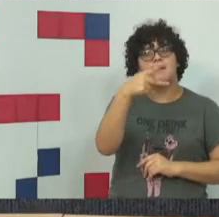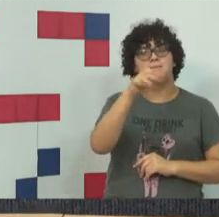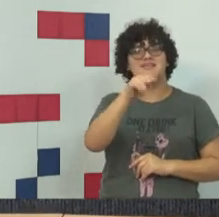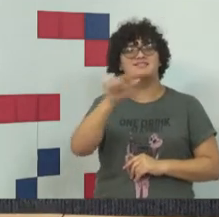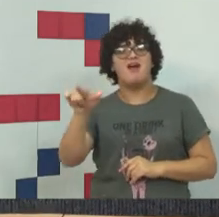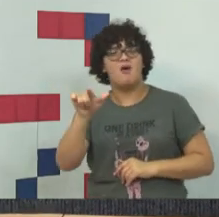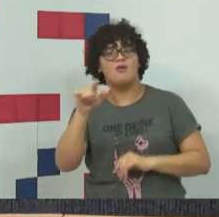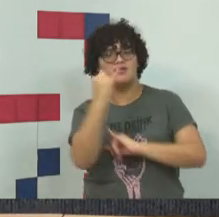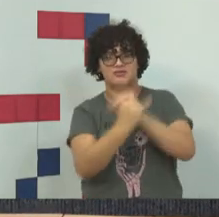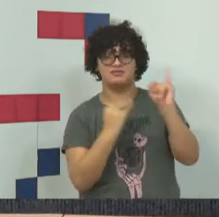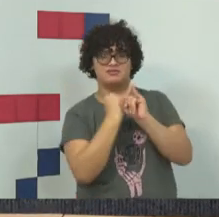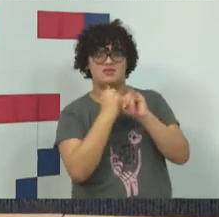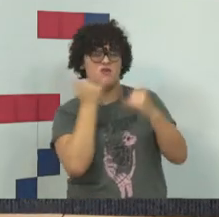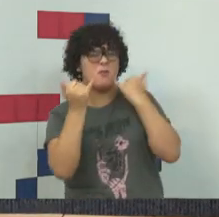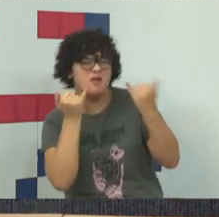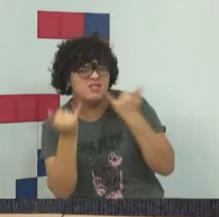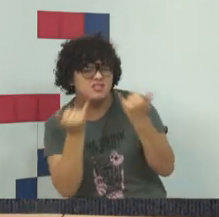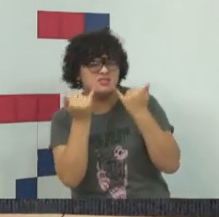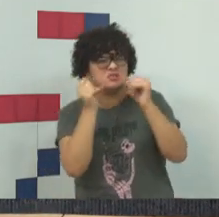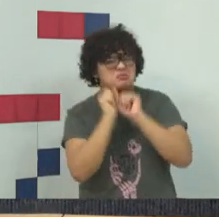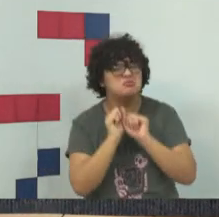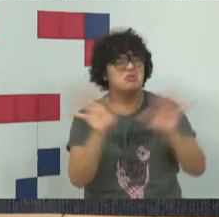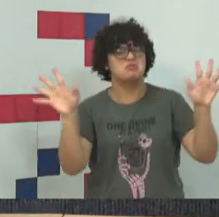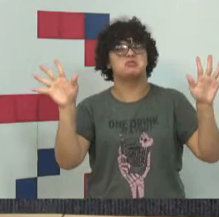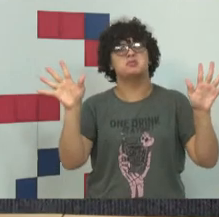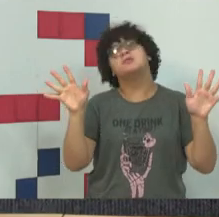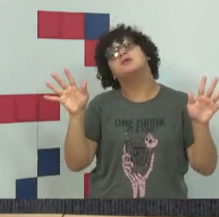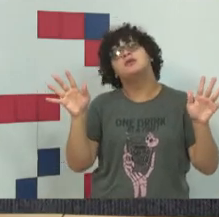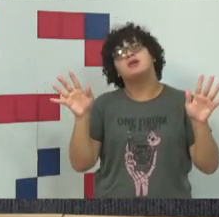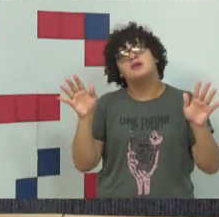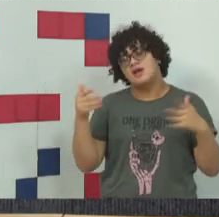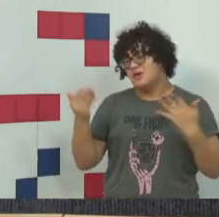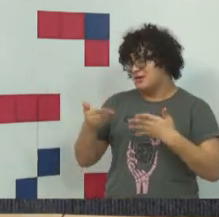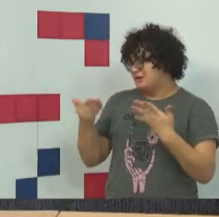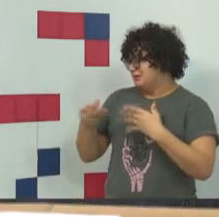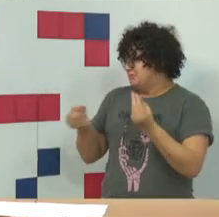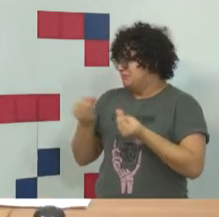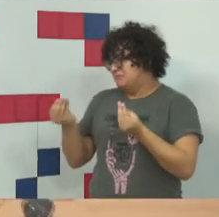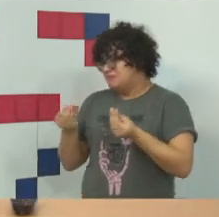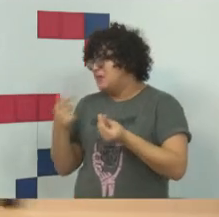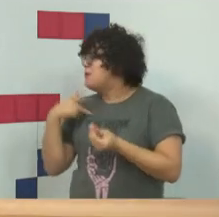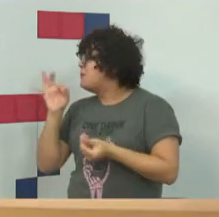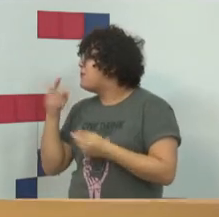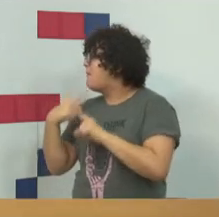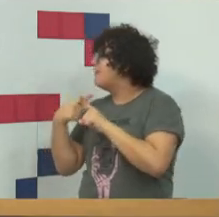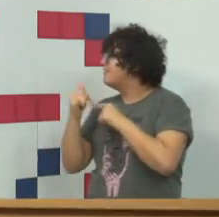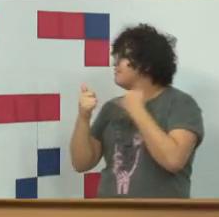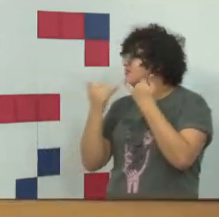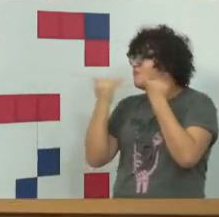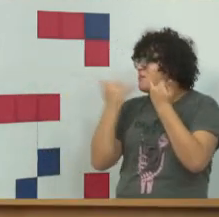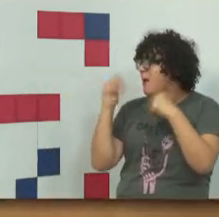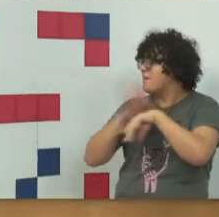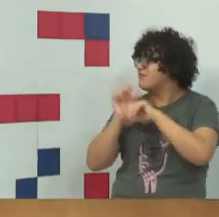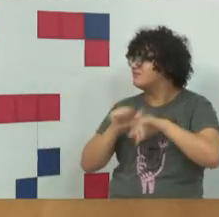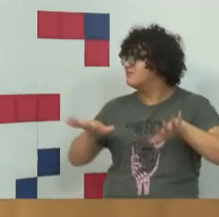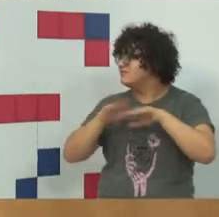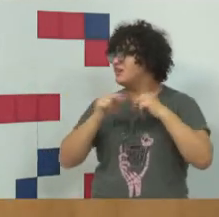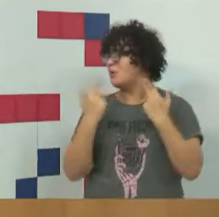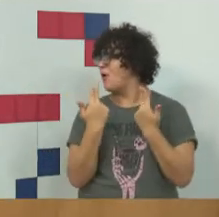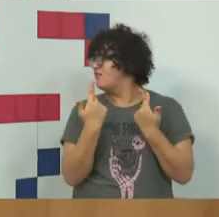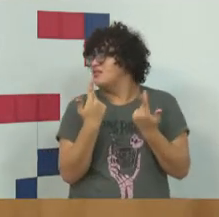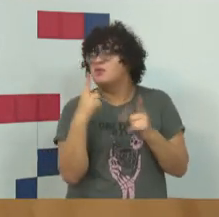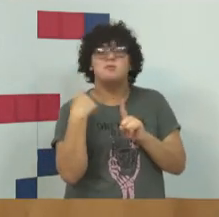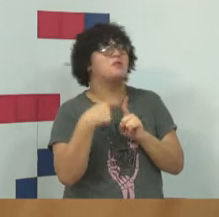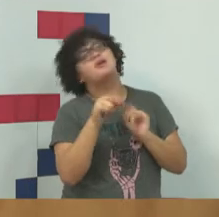informático. Que eu divirjo um pouquinho. É direito penal informático porque ele é mais genérico. Tanto que